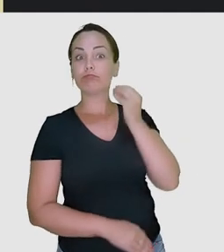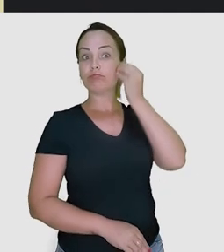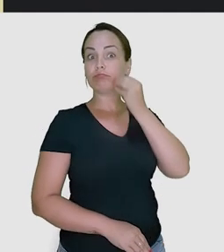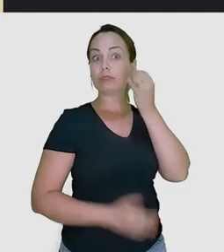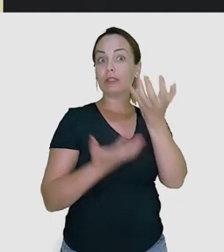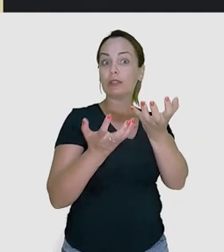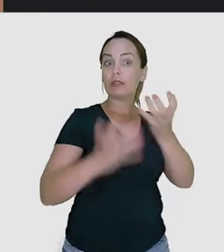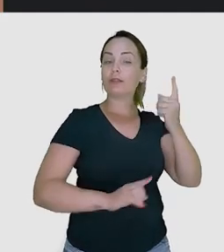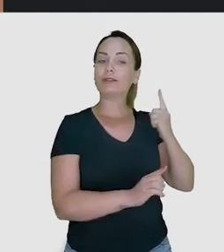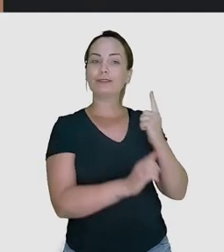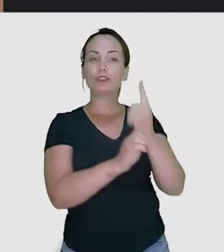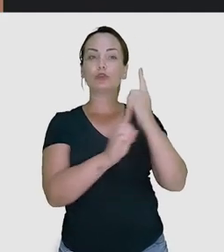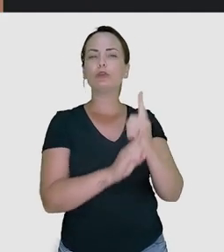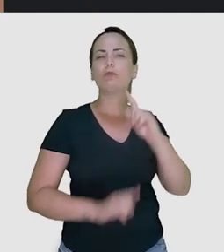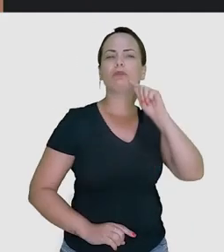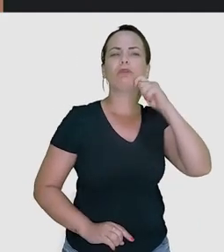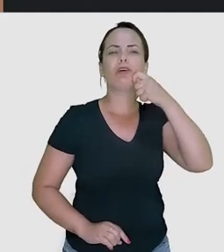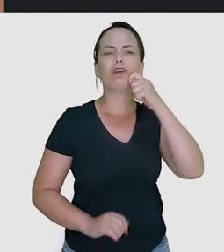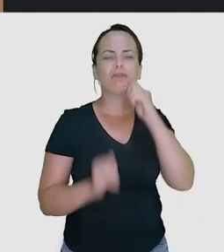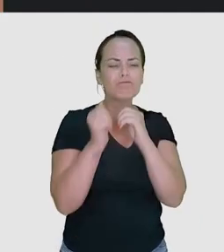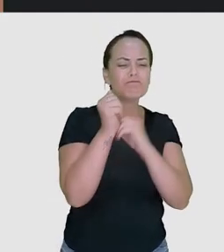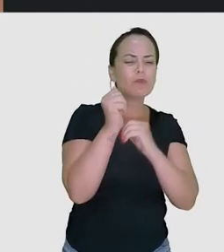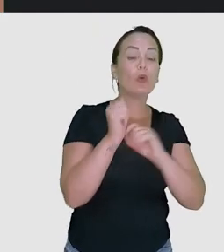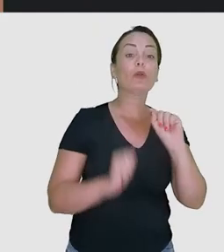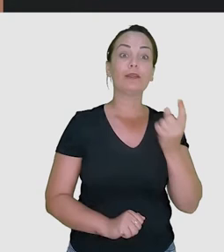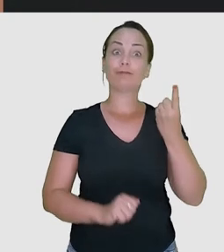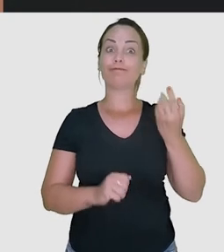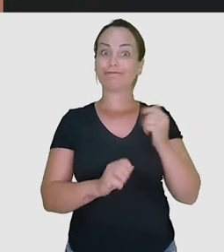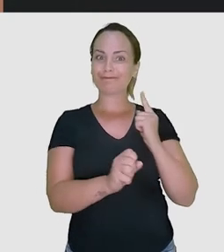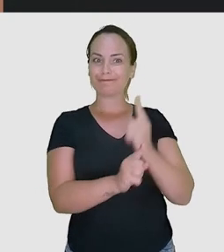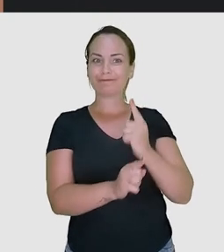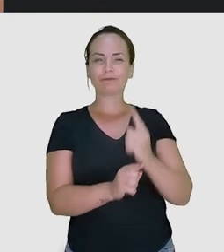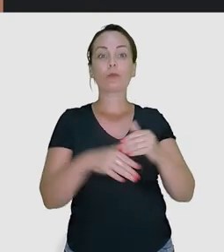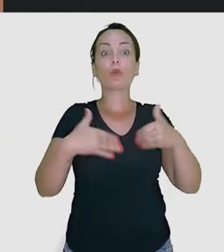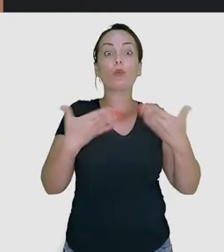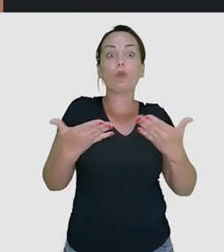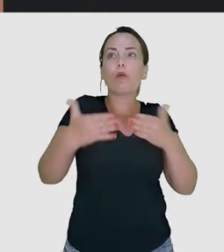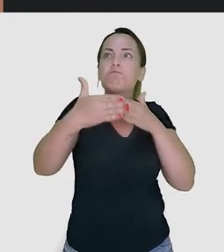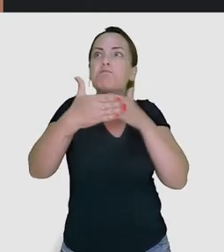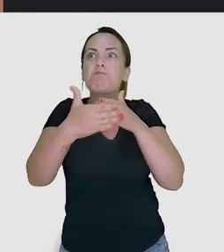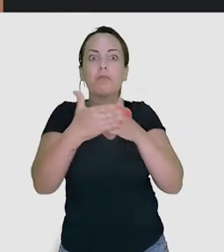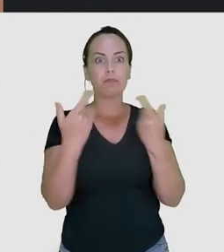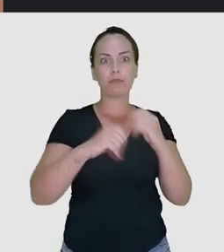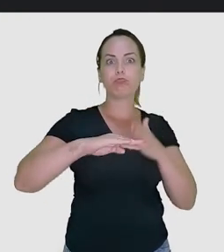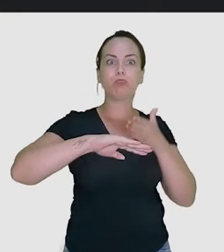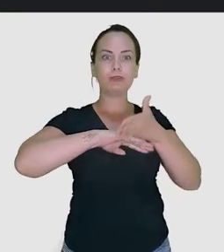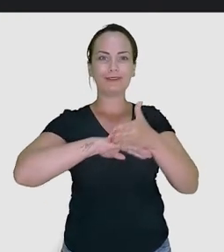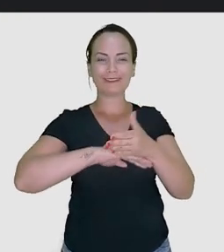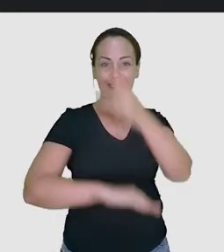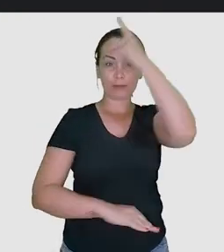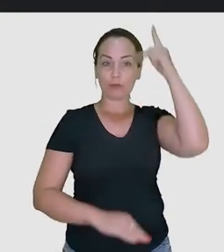lá vai a Luana se aventurar em busca dessas experiências. Ela quer muito descobrir esse mistério. O que será que a Luana irá descobrir?